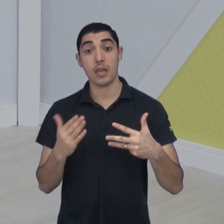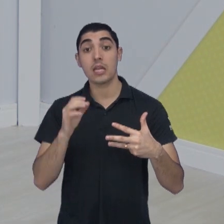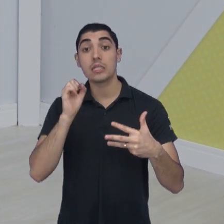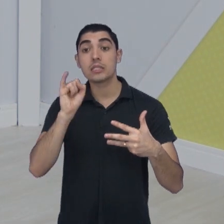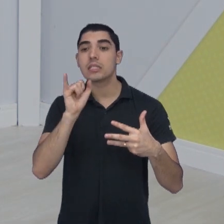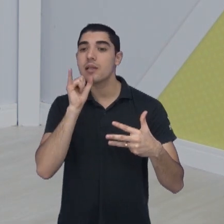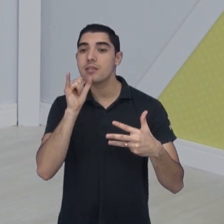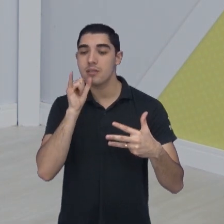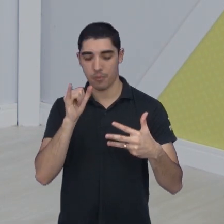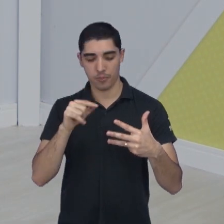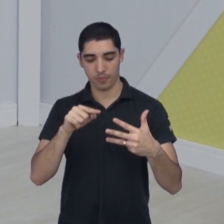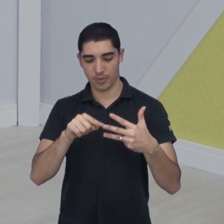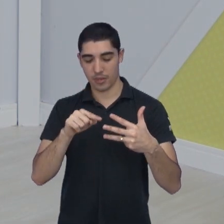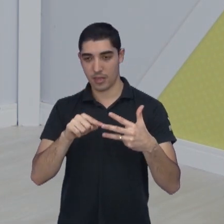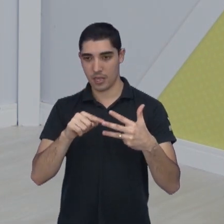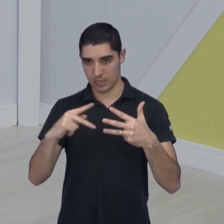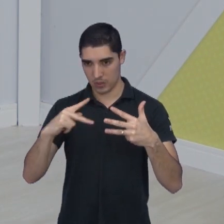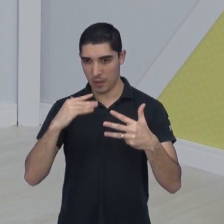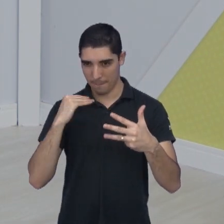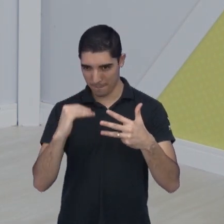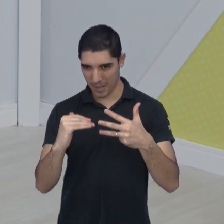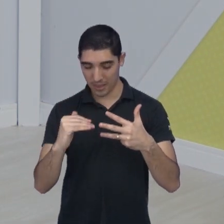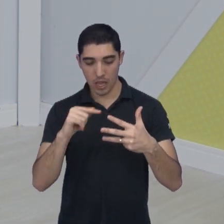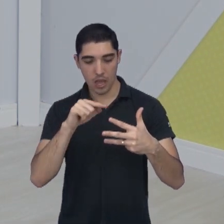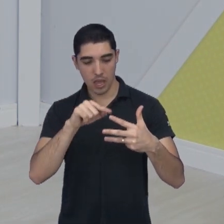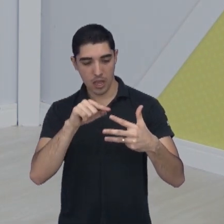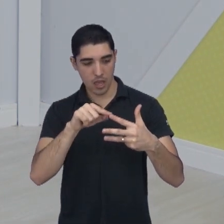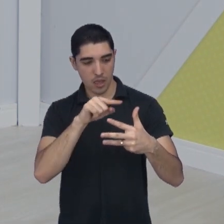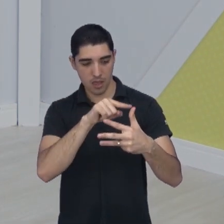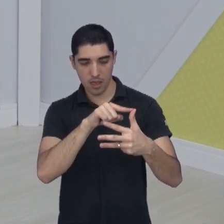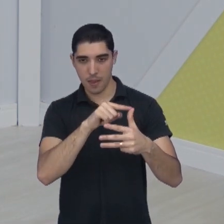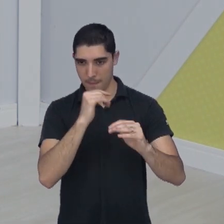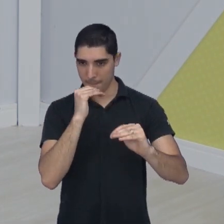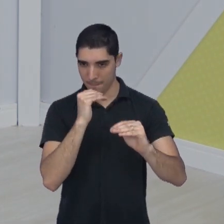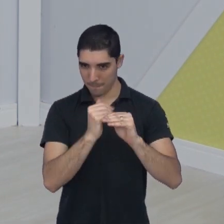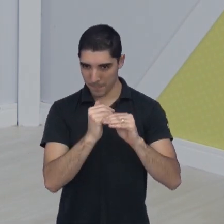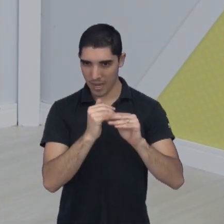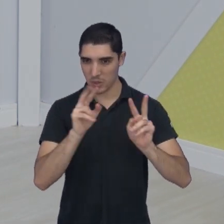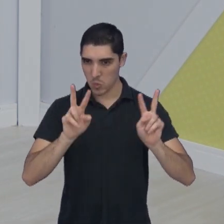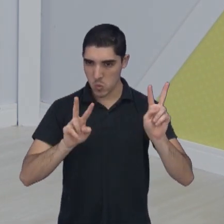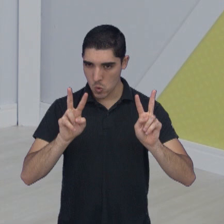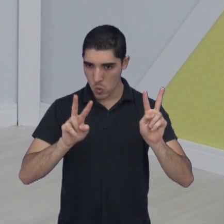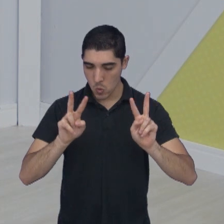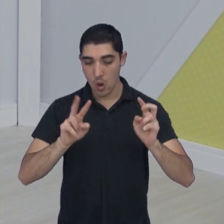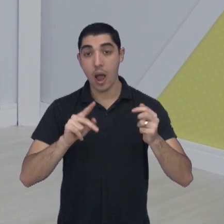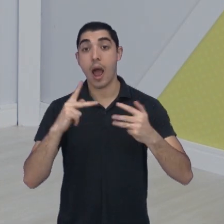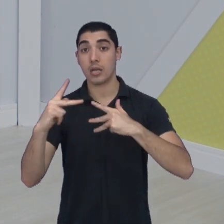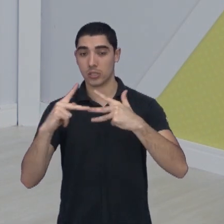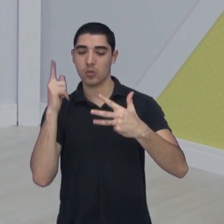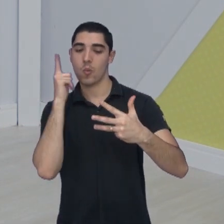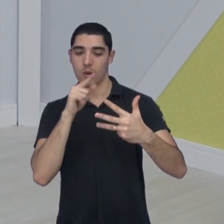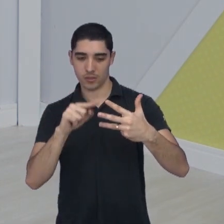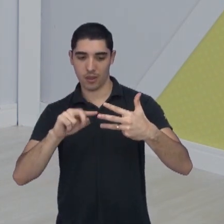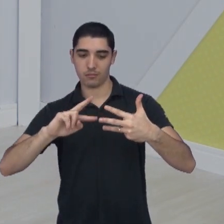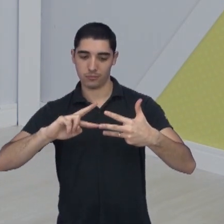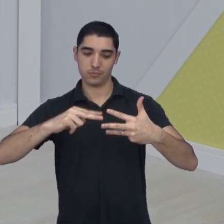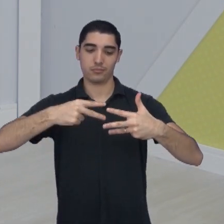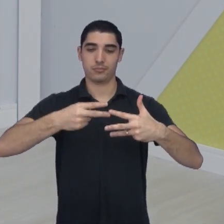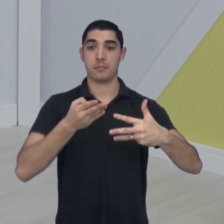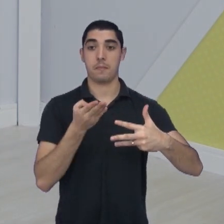empate e uma derrota do Catanduva por dois ou mais gols de diferença, o São José acaba entrando pelo saldo de gols, ou seja,